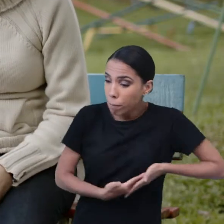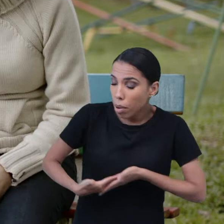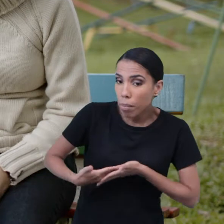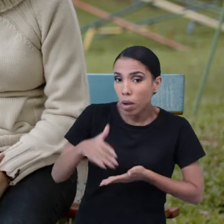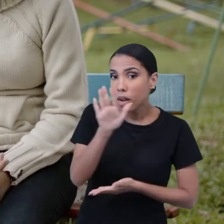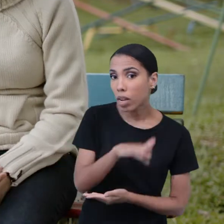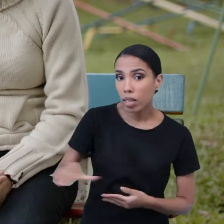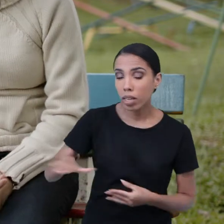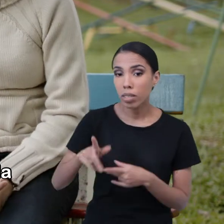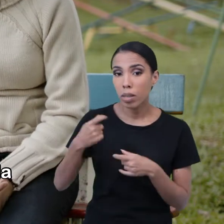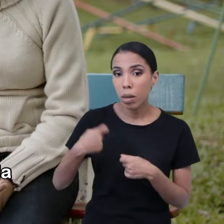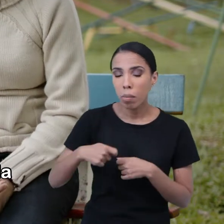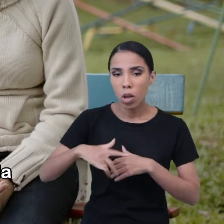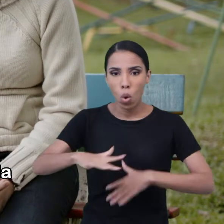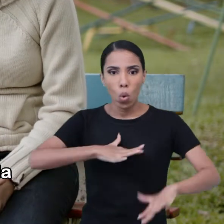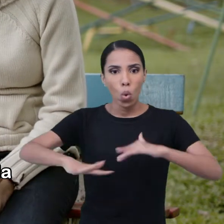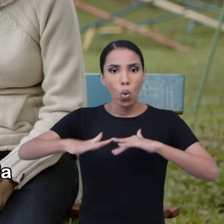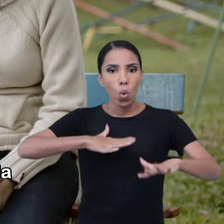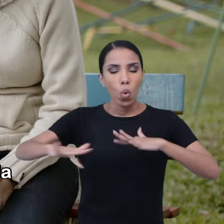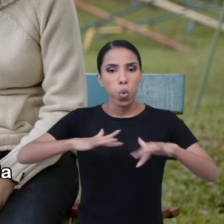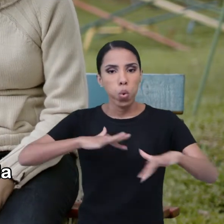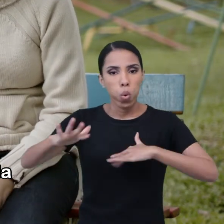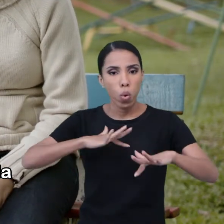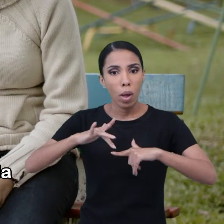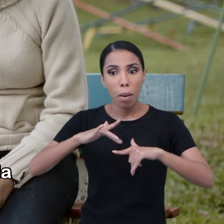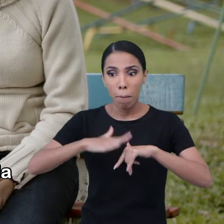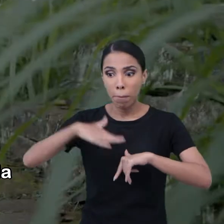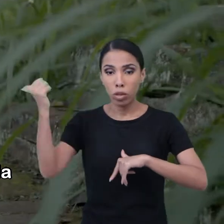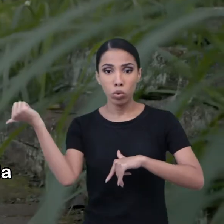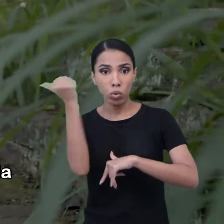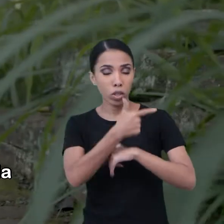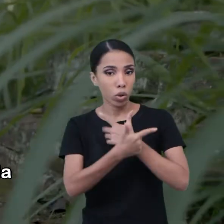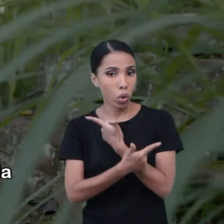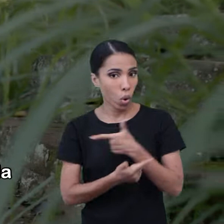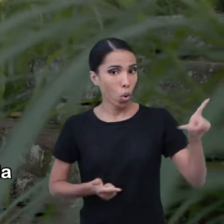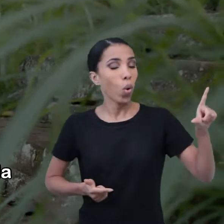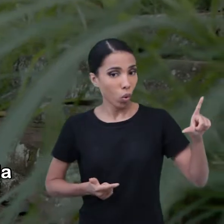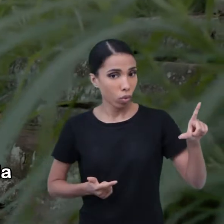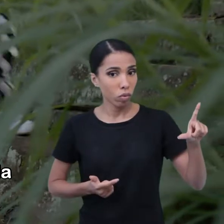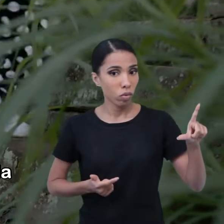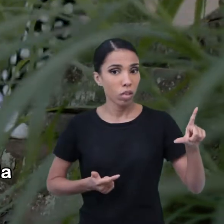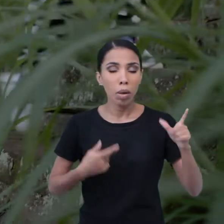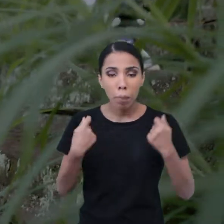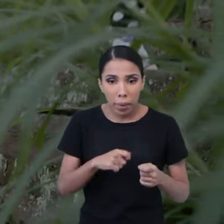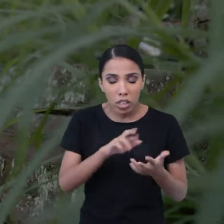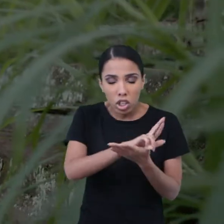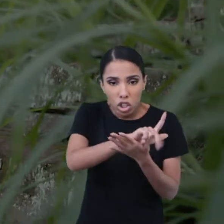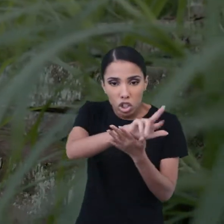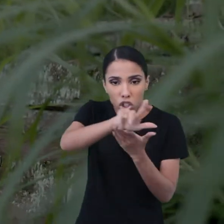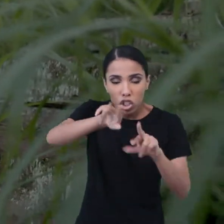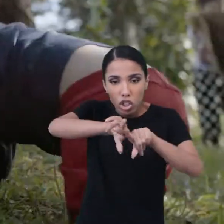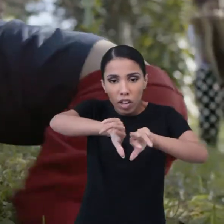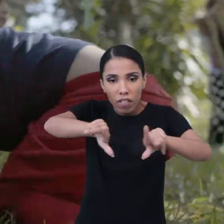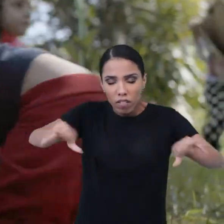movimentar muito e, mais do que outras, talvez, entrar em contato com essa diversidade toda que